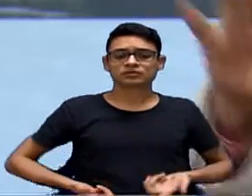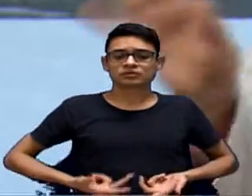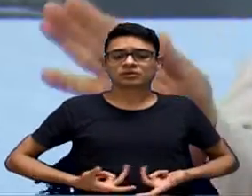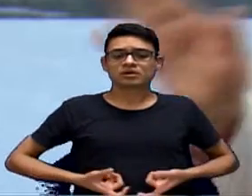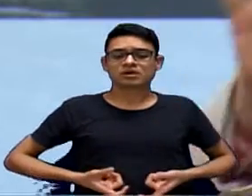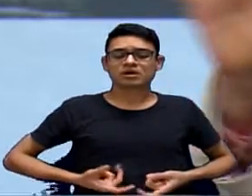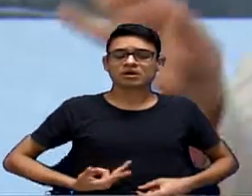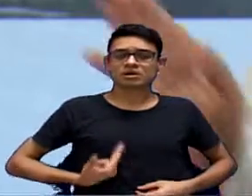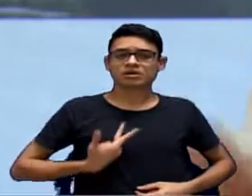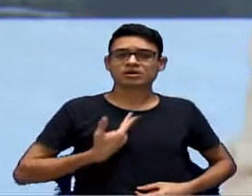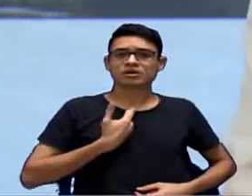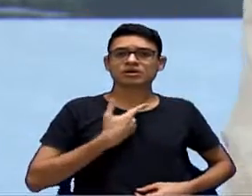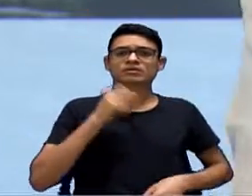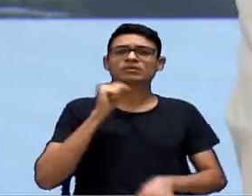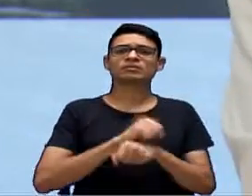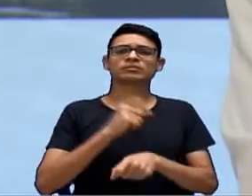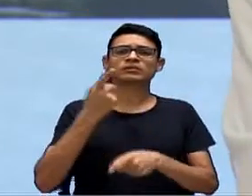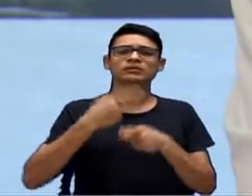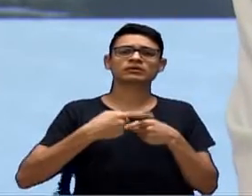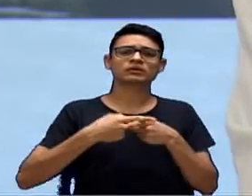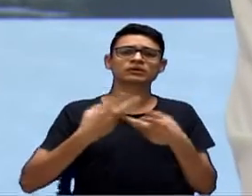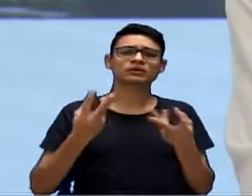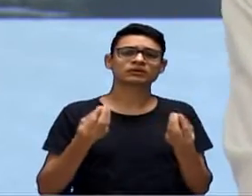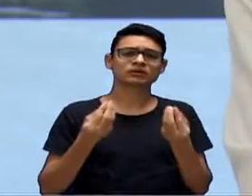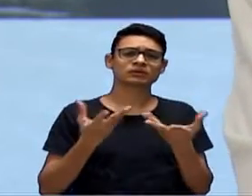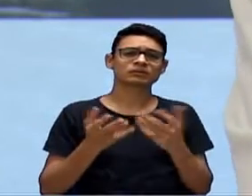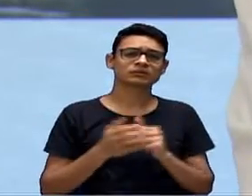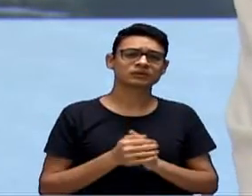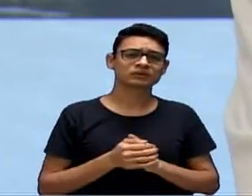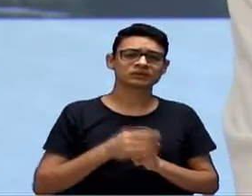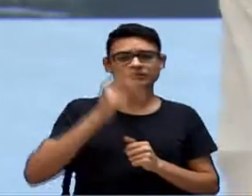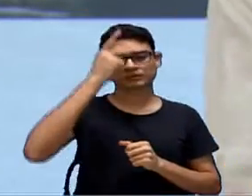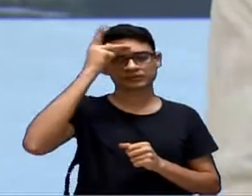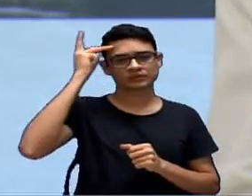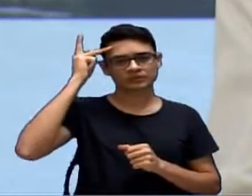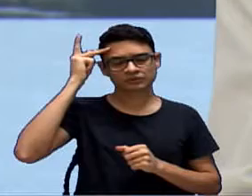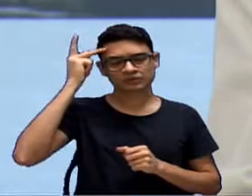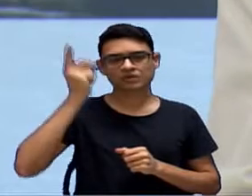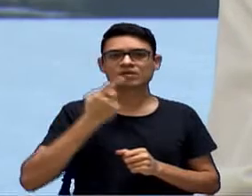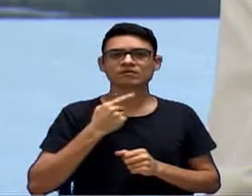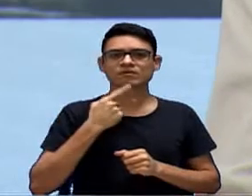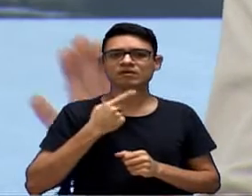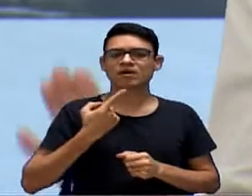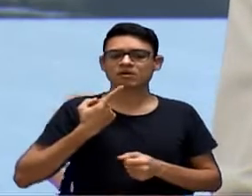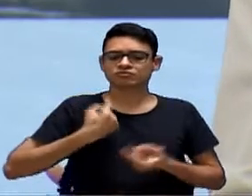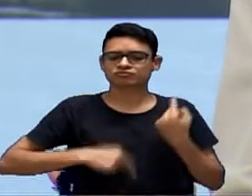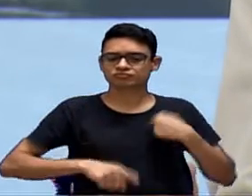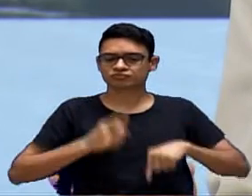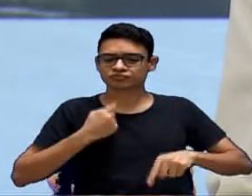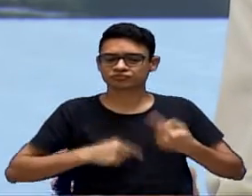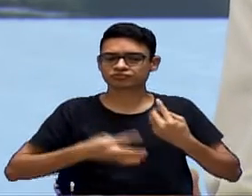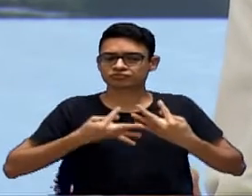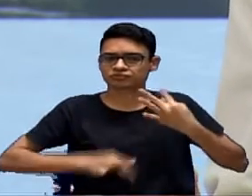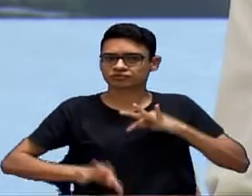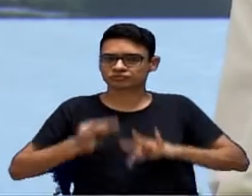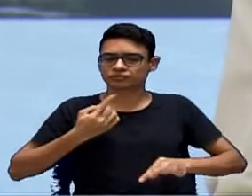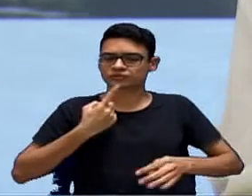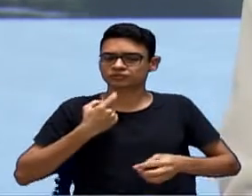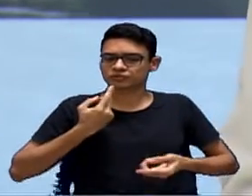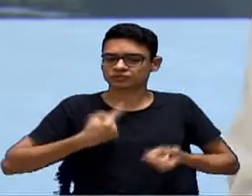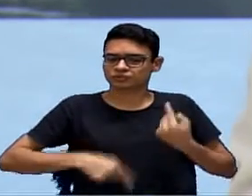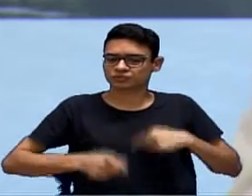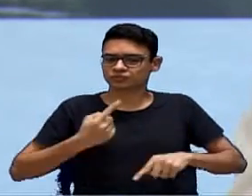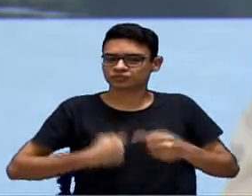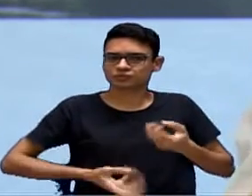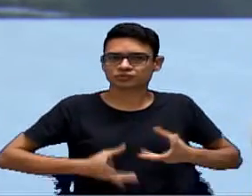Saiu outro dia aqui a denúncia que nossos pacientes de hemodiários iriam para Itu. Como assim? Espero que não. Agora,